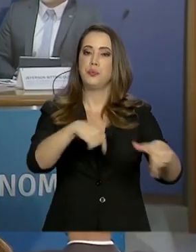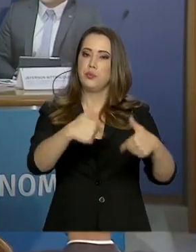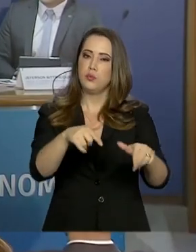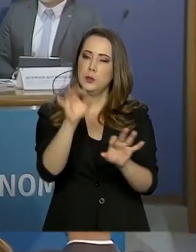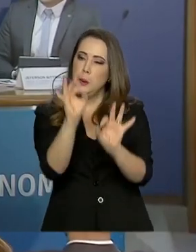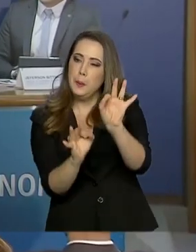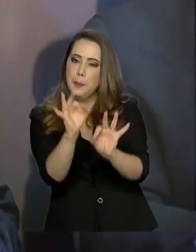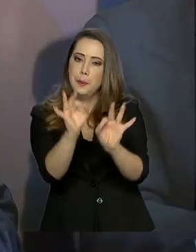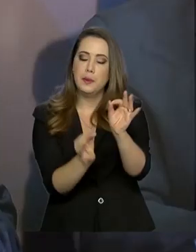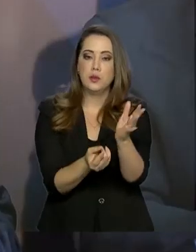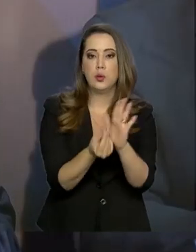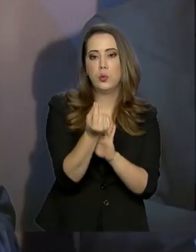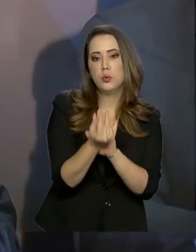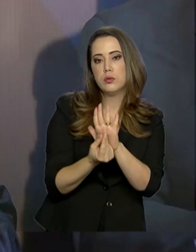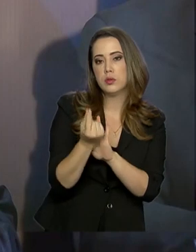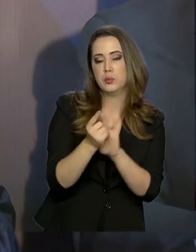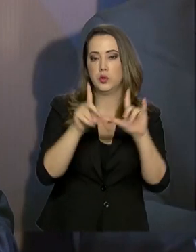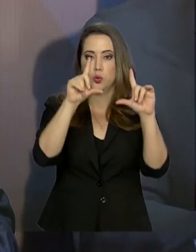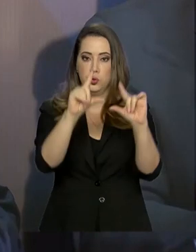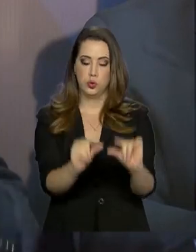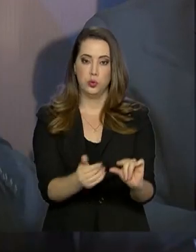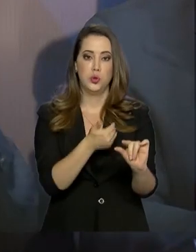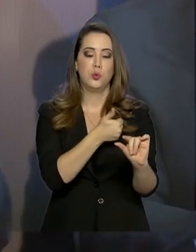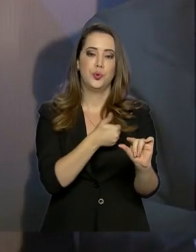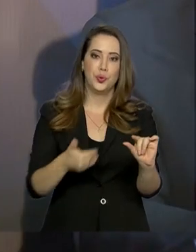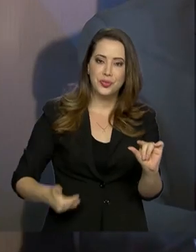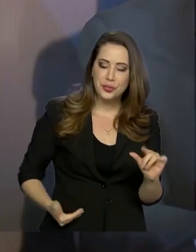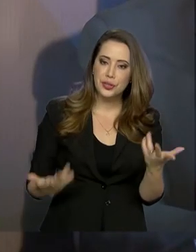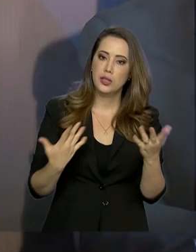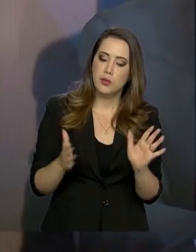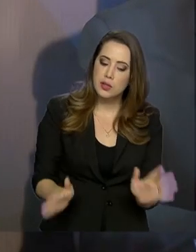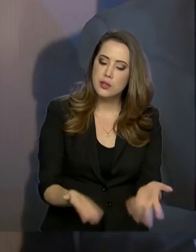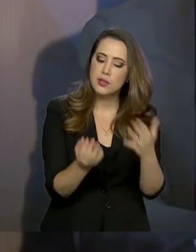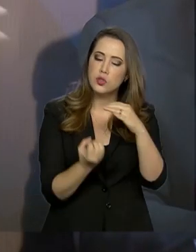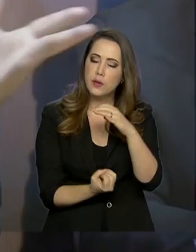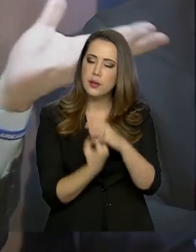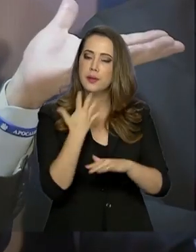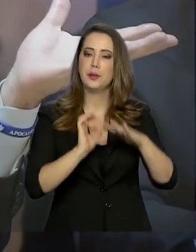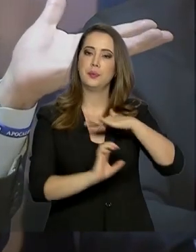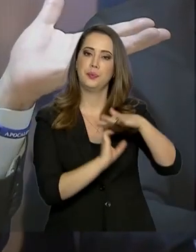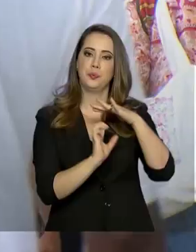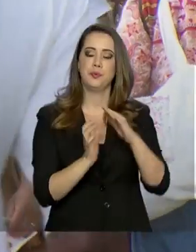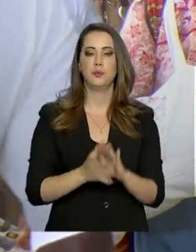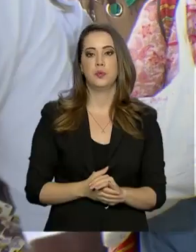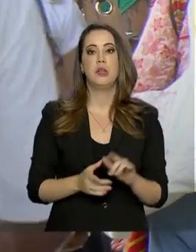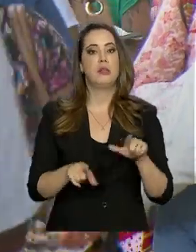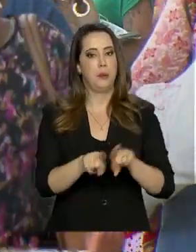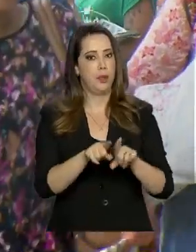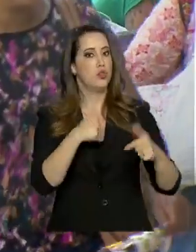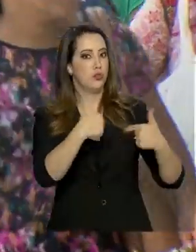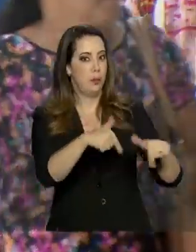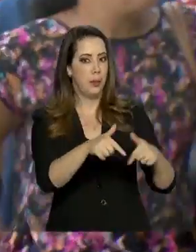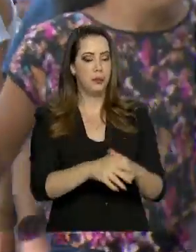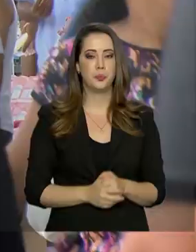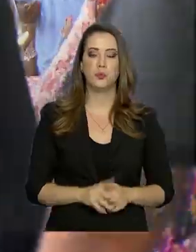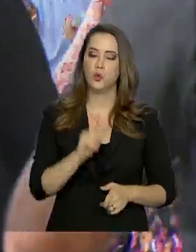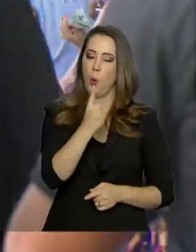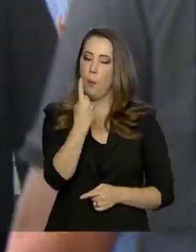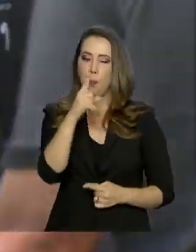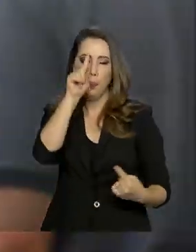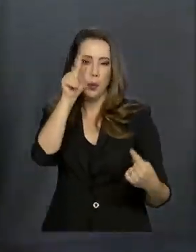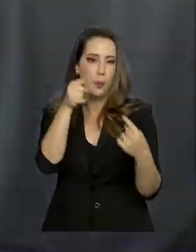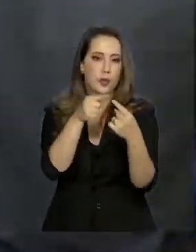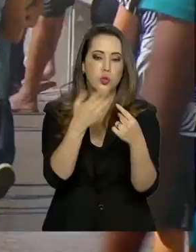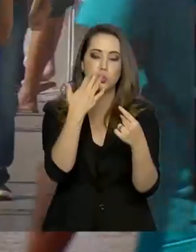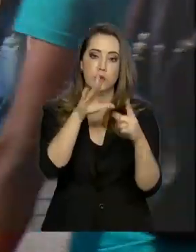ajustar as contas, reduzir o Estado e incentivar o empreendedorismo e a criação de empregos. E para isso, o primeiro passo